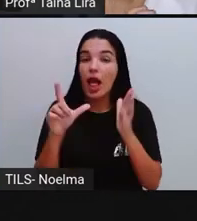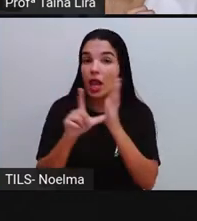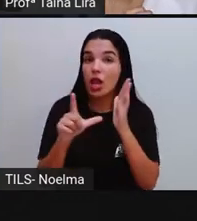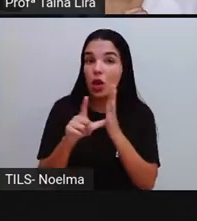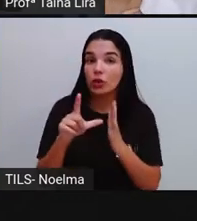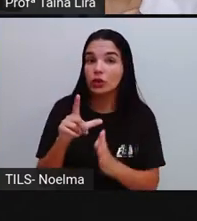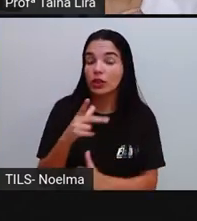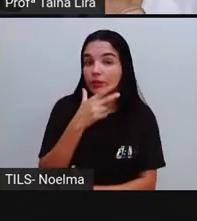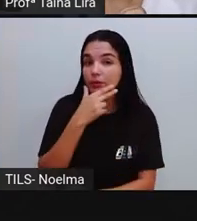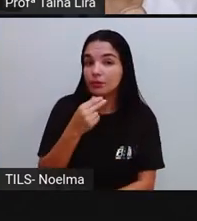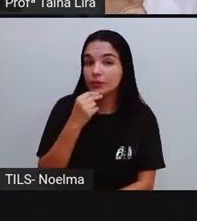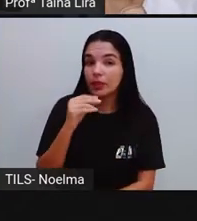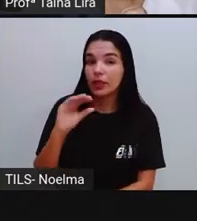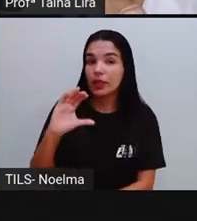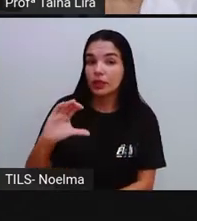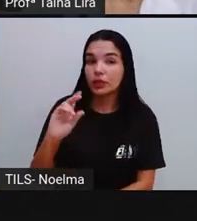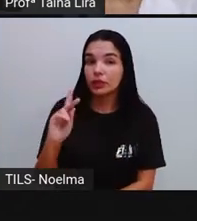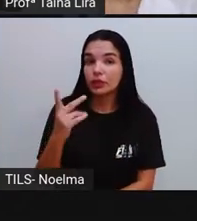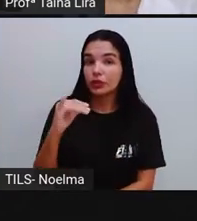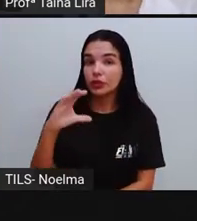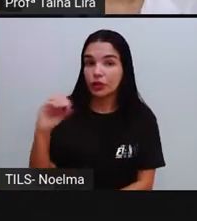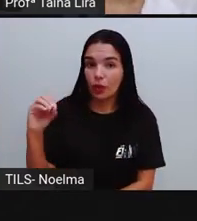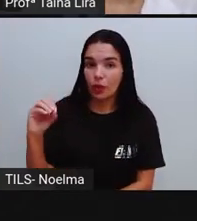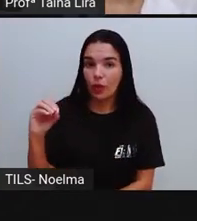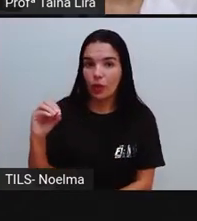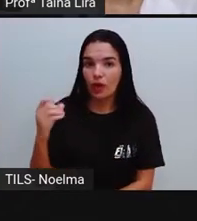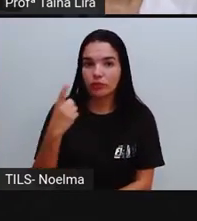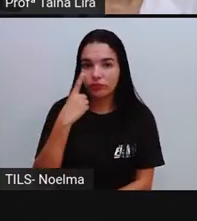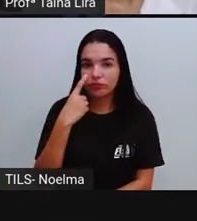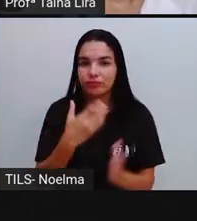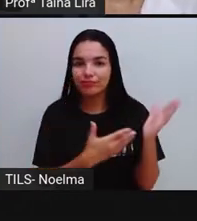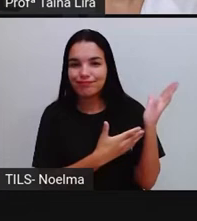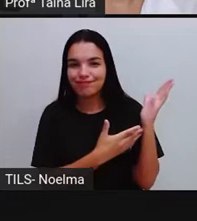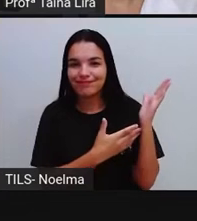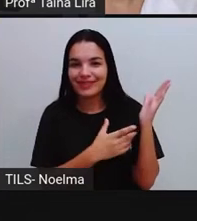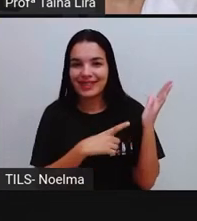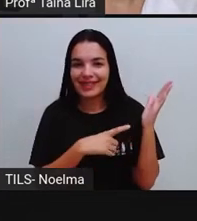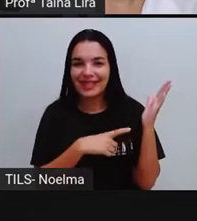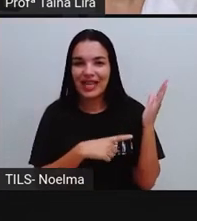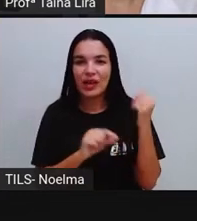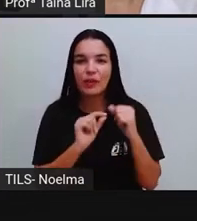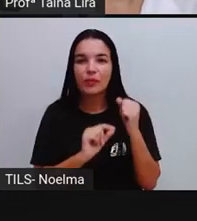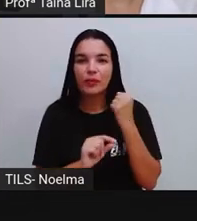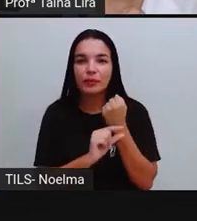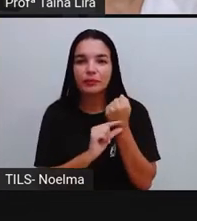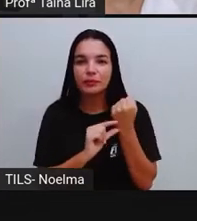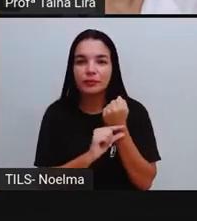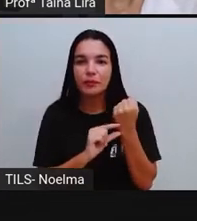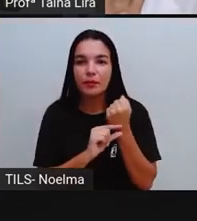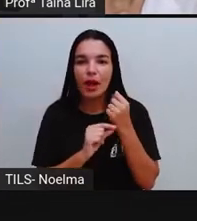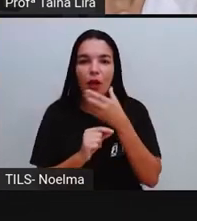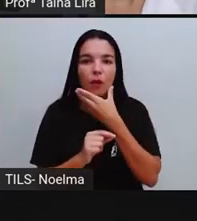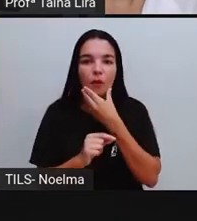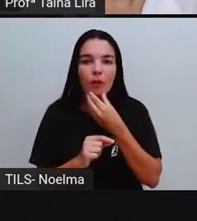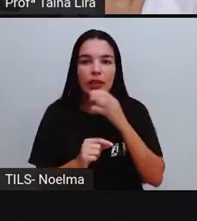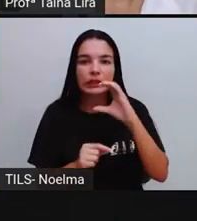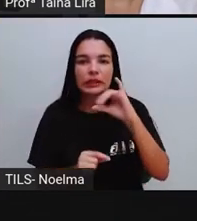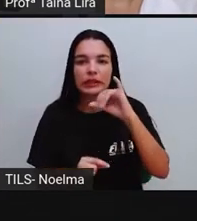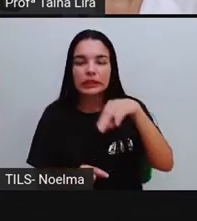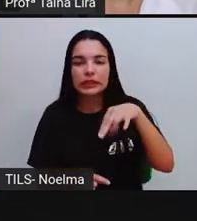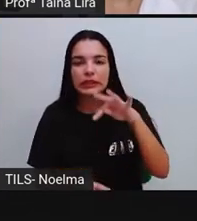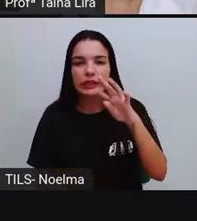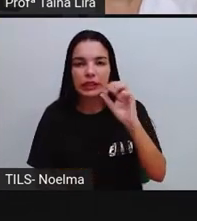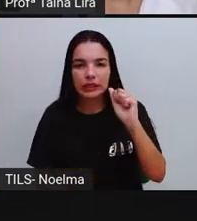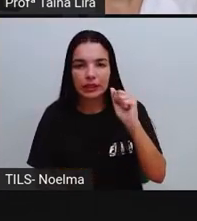A loja do Chico, Esse texto, Olha lá, É de V, De Inacintra, Então, O Chico